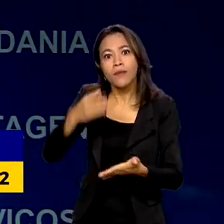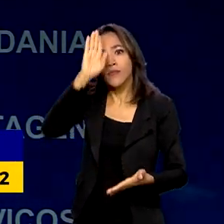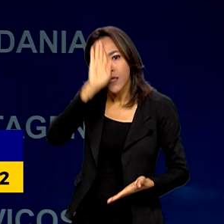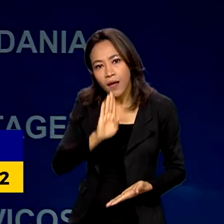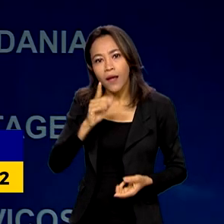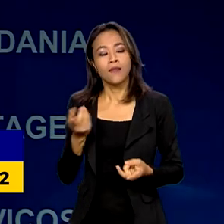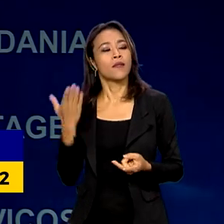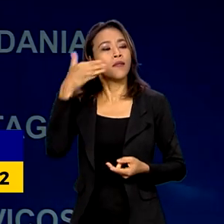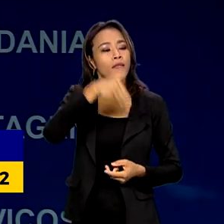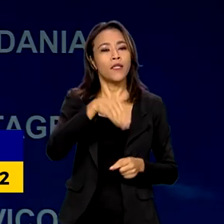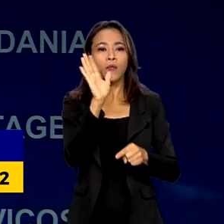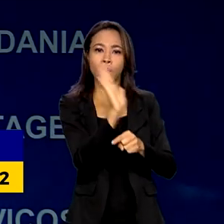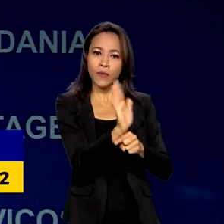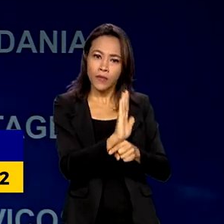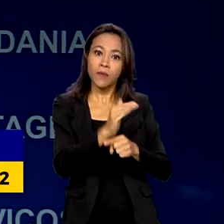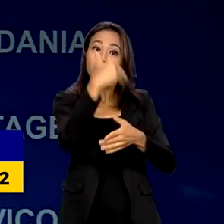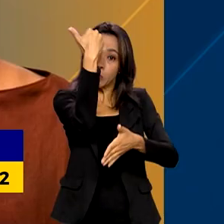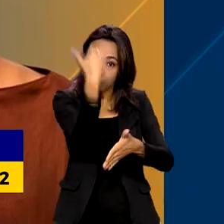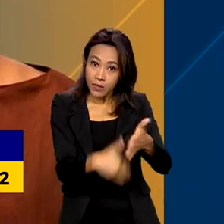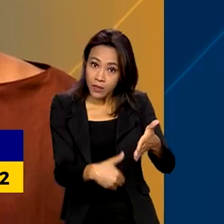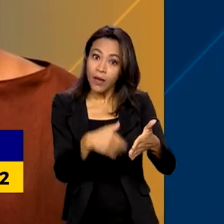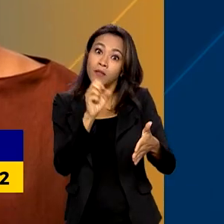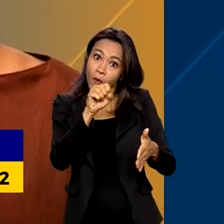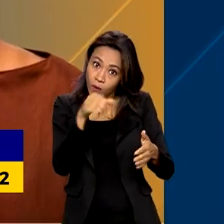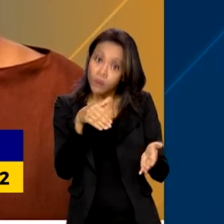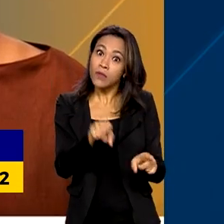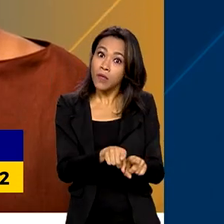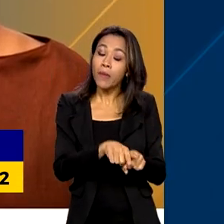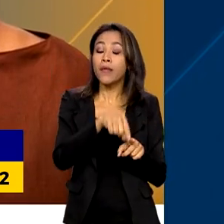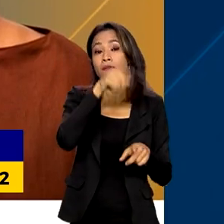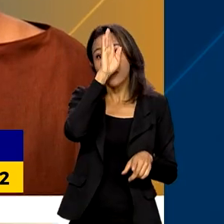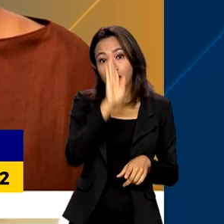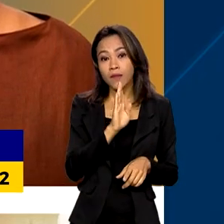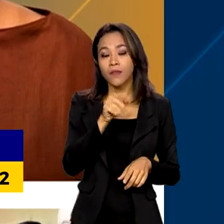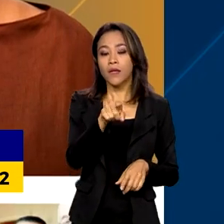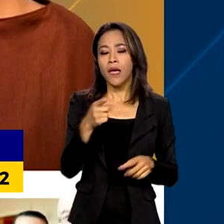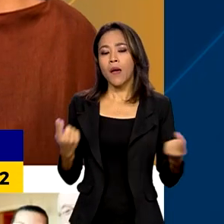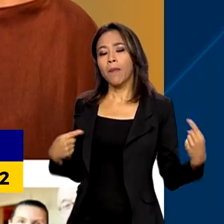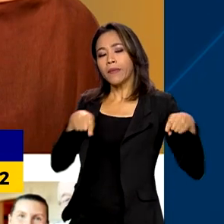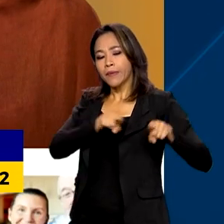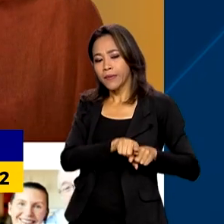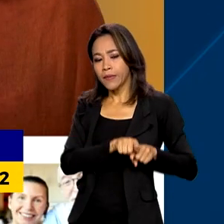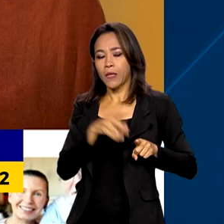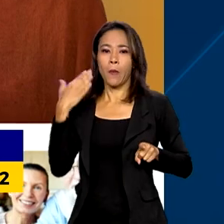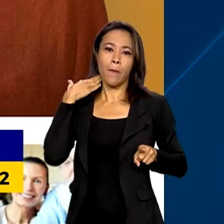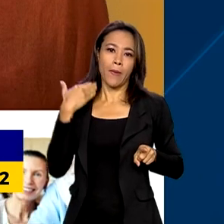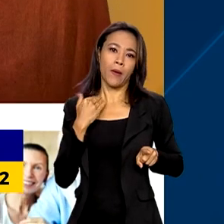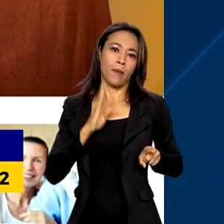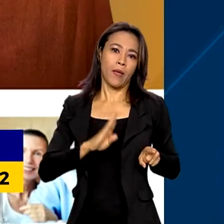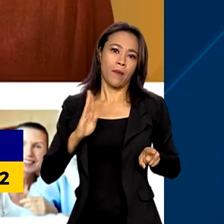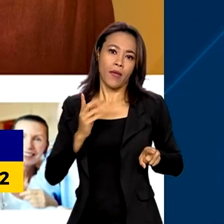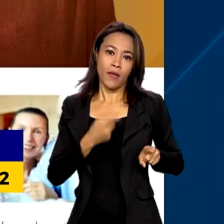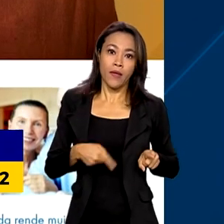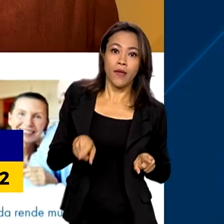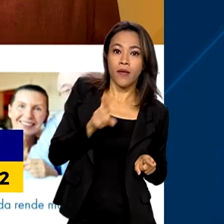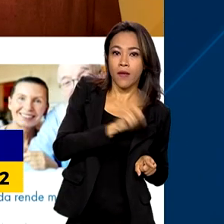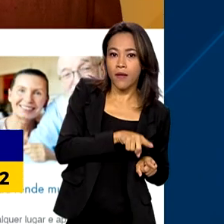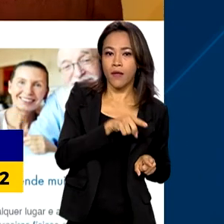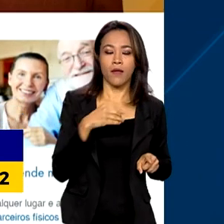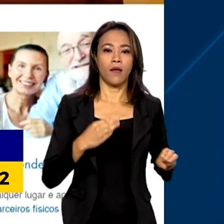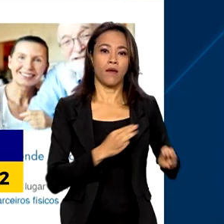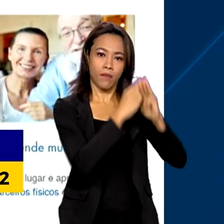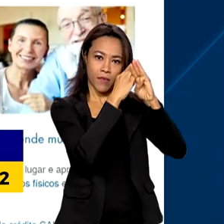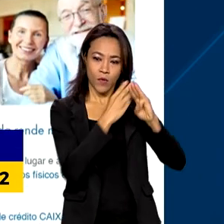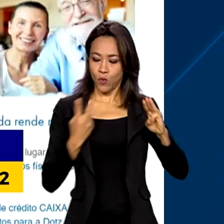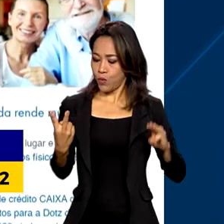ir no cinema com desconto ou até de graça. Uma parceria com o Banco do Brasil e a Caixa. As duas instituições bancárias